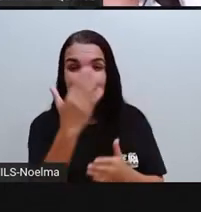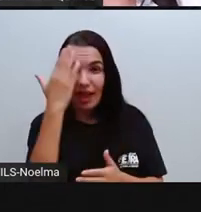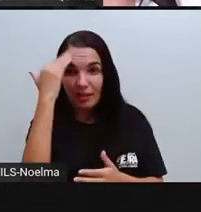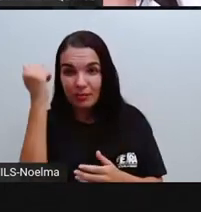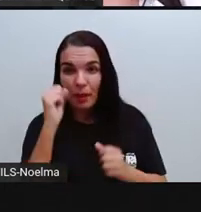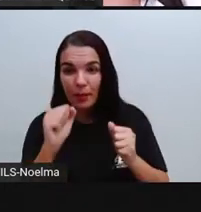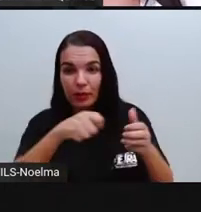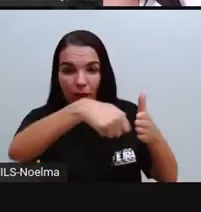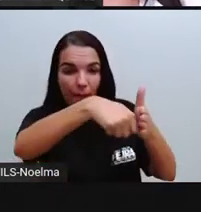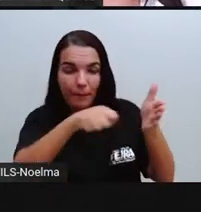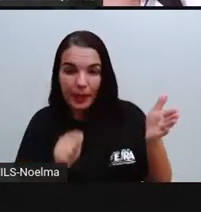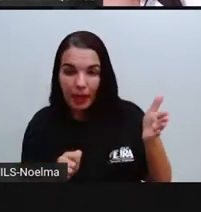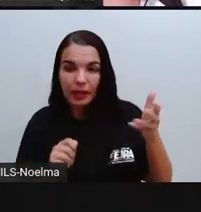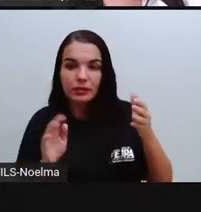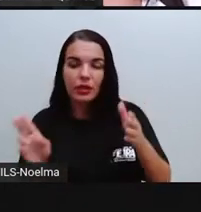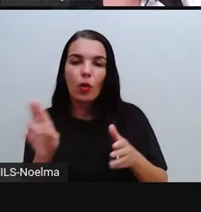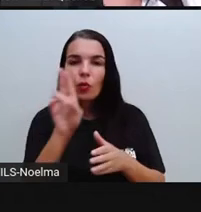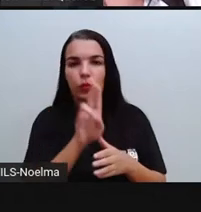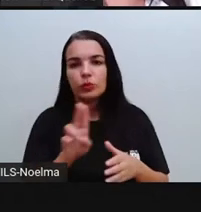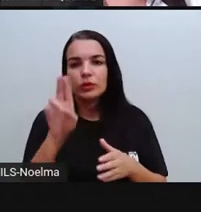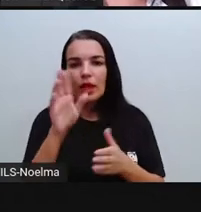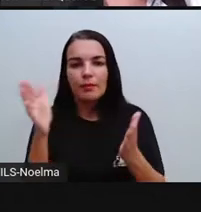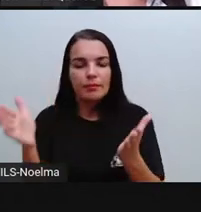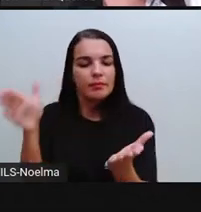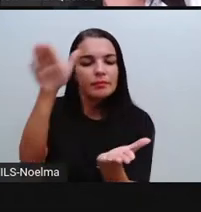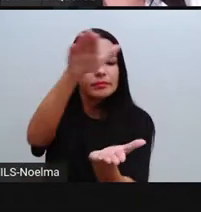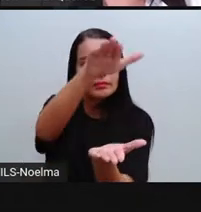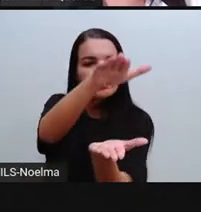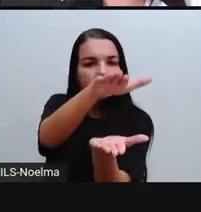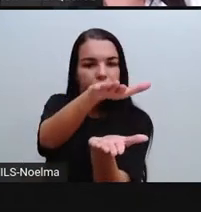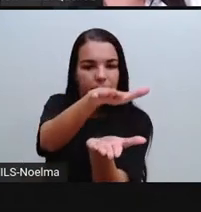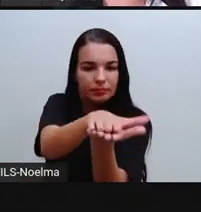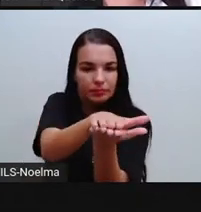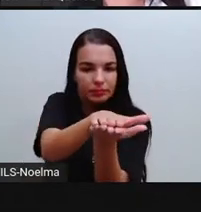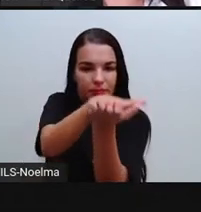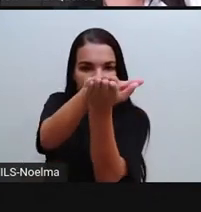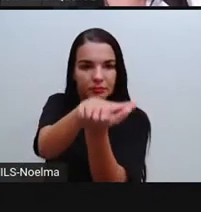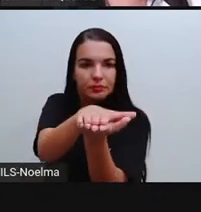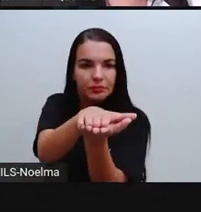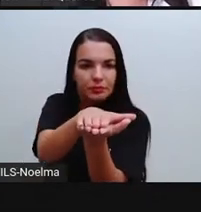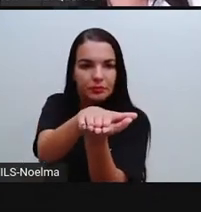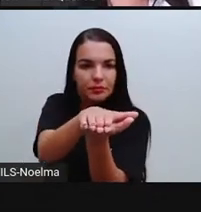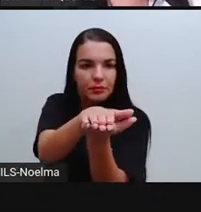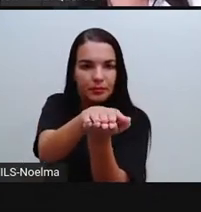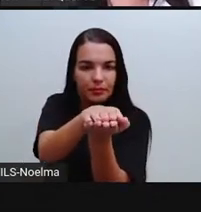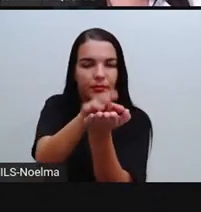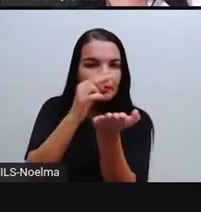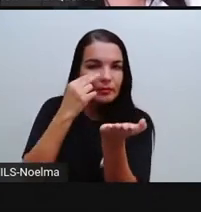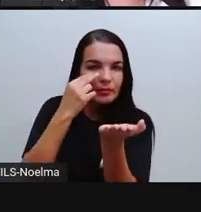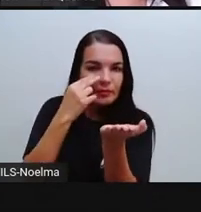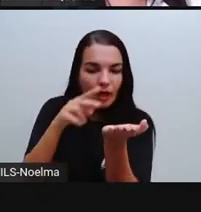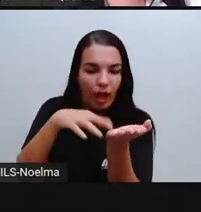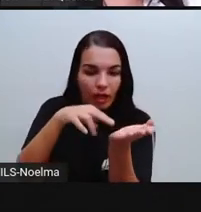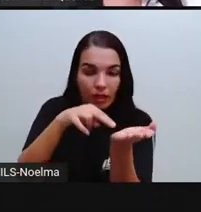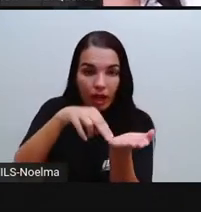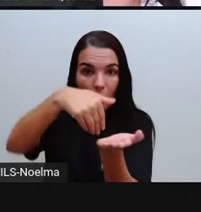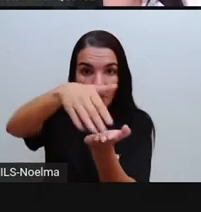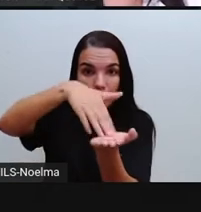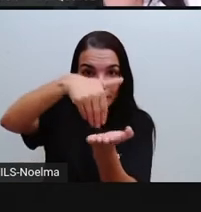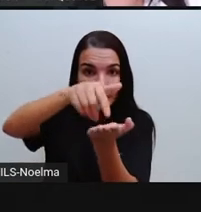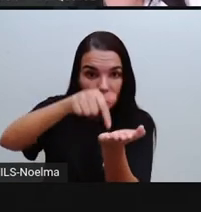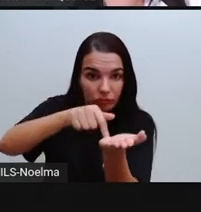aquela folha, certo? Vão colocar aí sobre essa plaquinha de isopor que vocês já